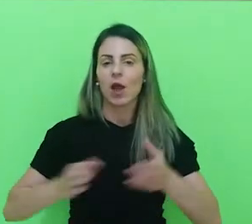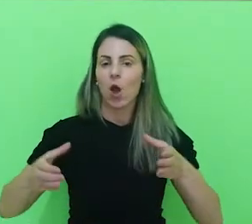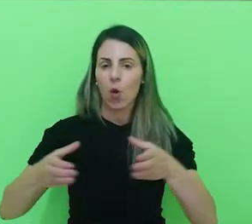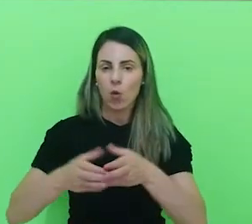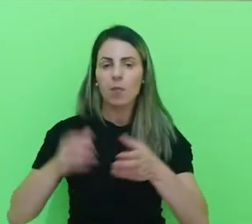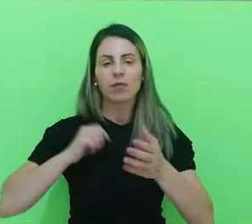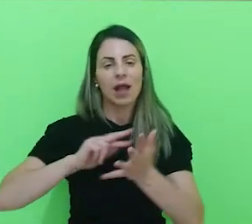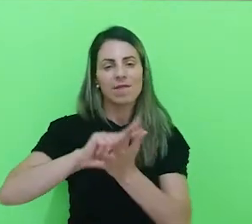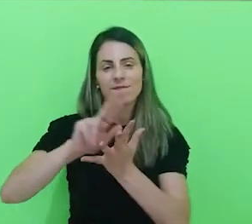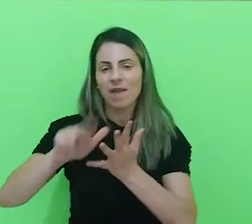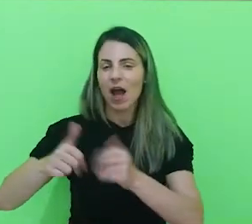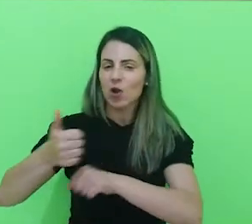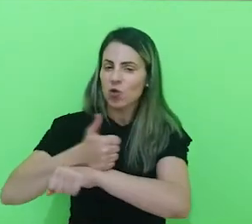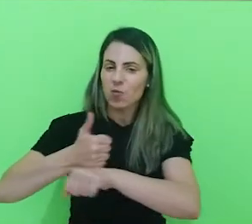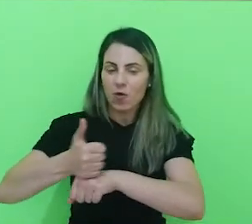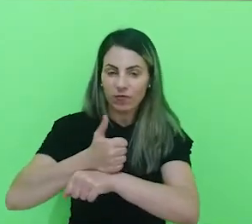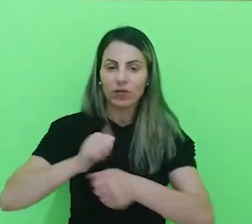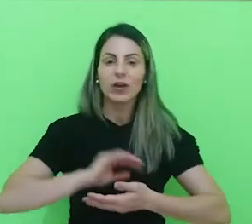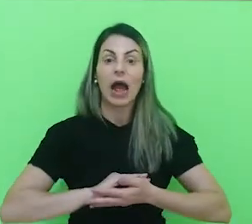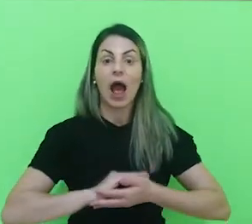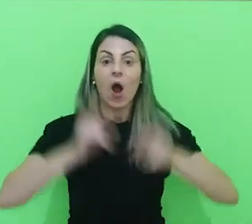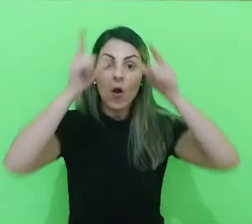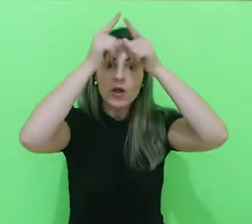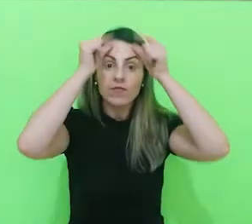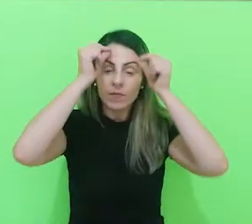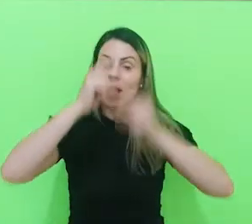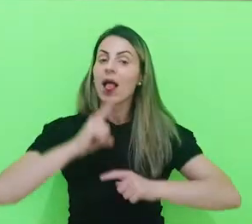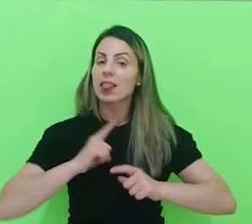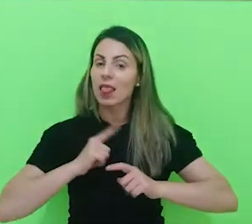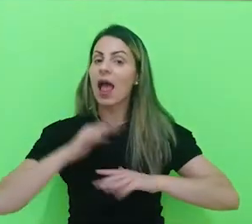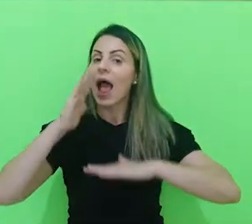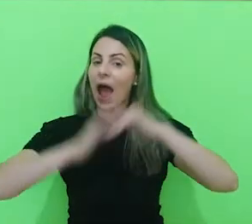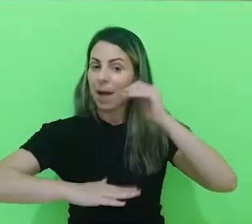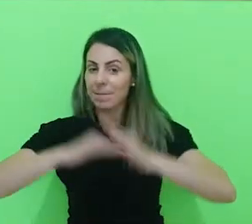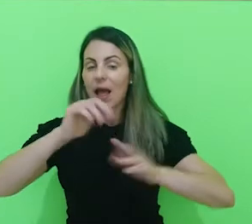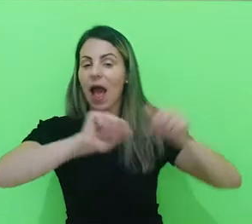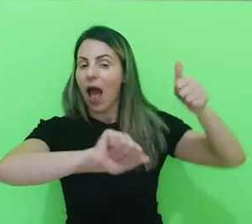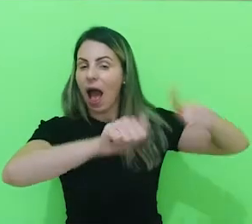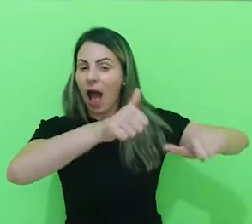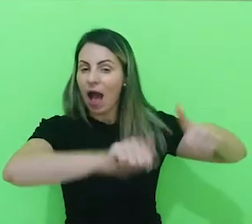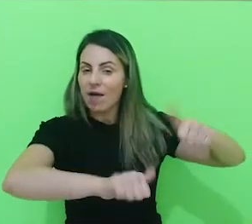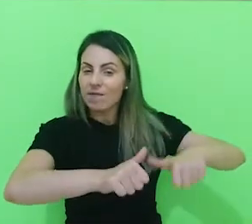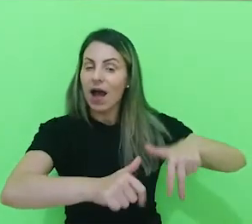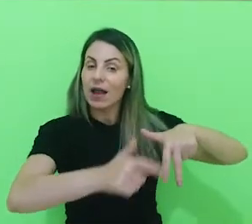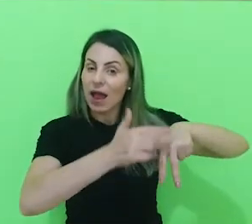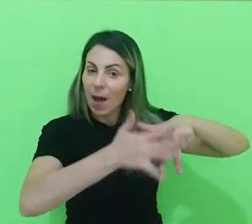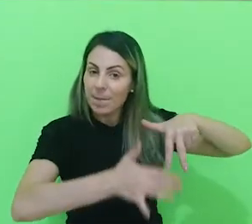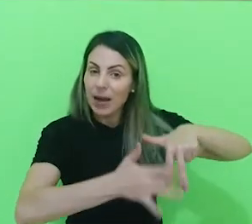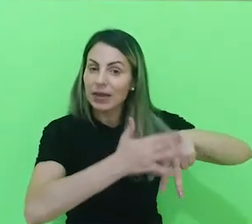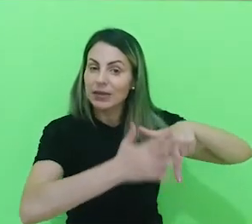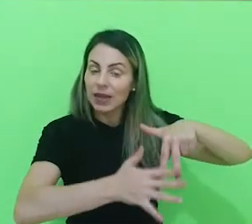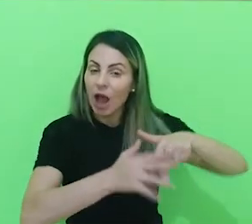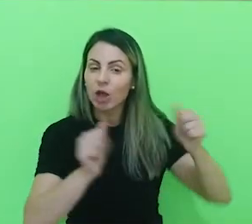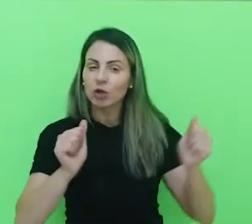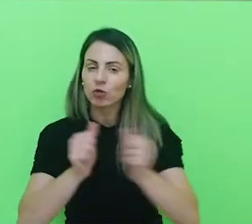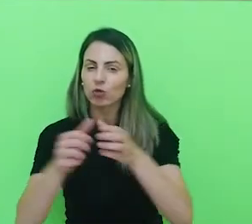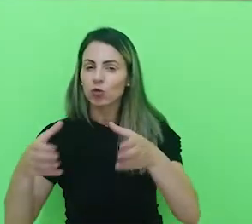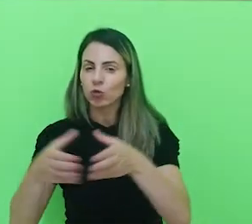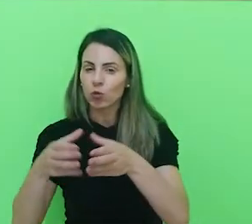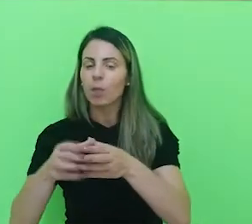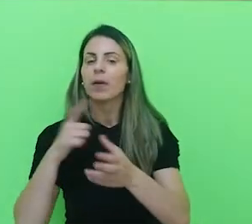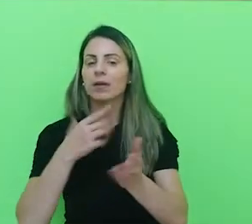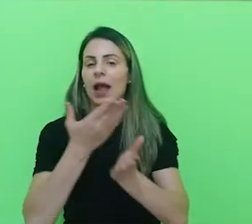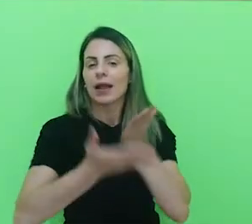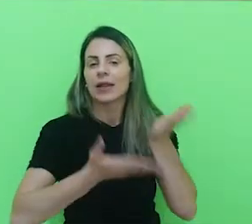multiprofissional, o enfermeiro também tem a habilidade de avaliar esse paciente e, juntamente com a sua equipe, prestar uma